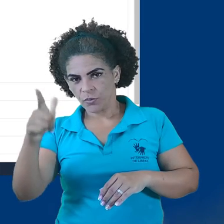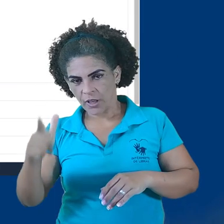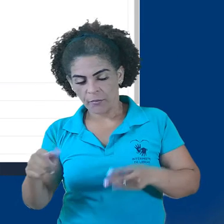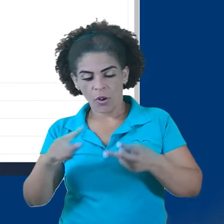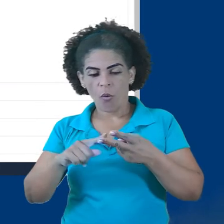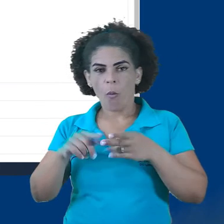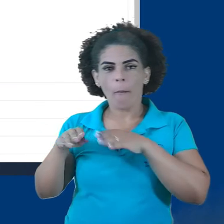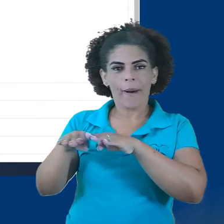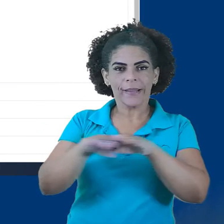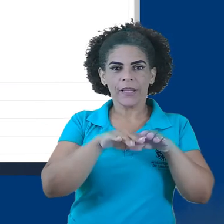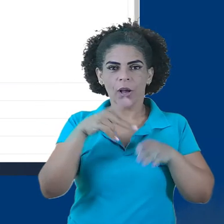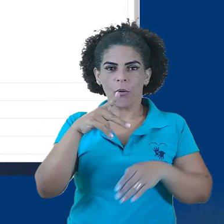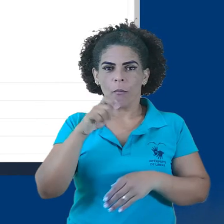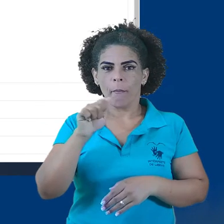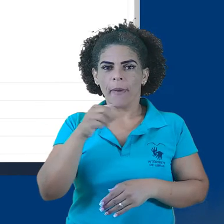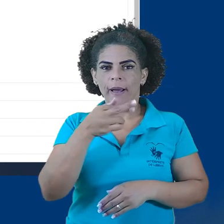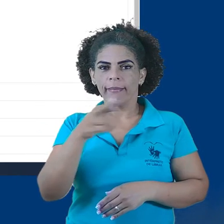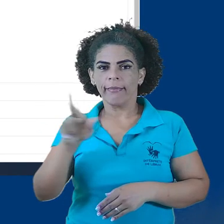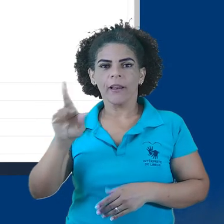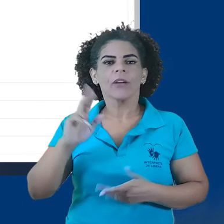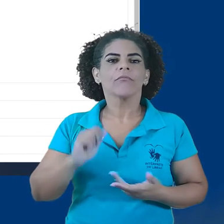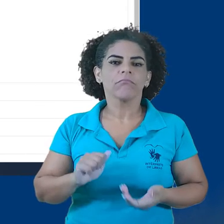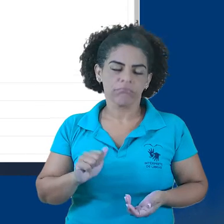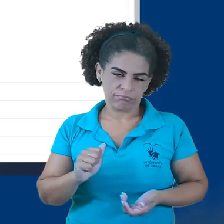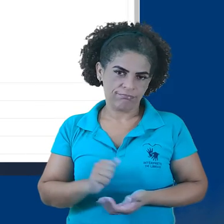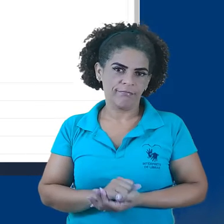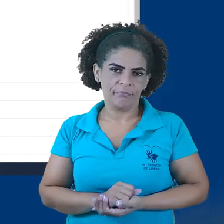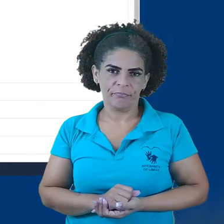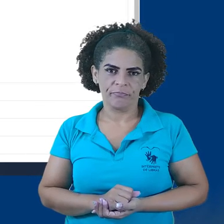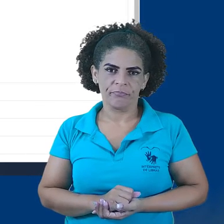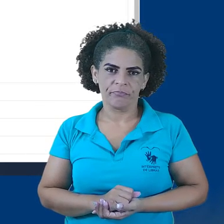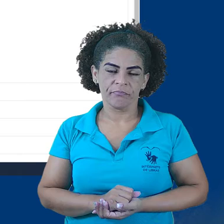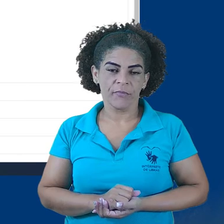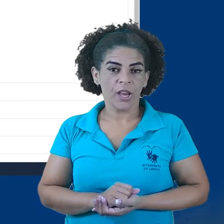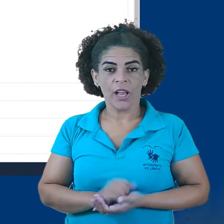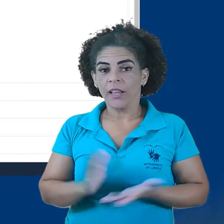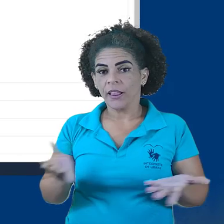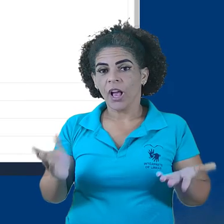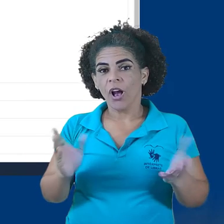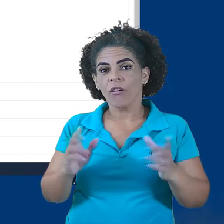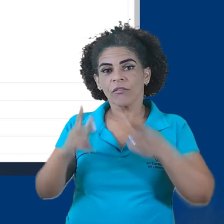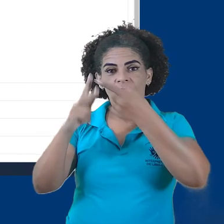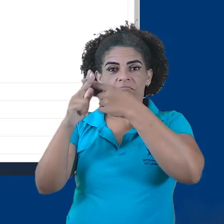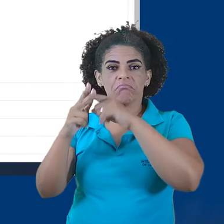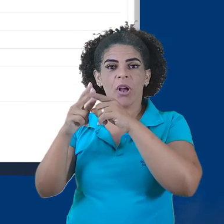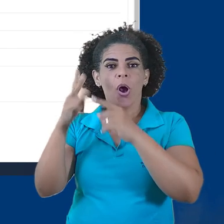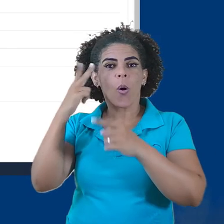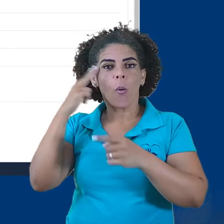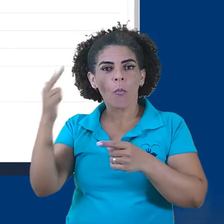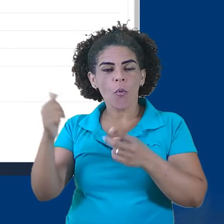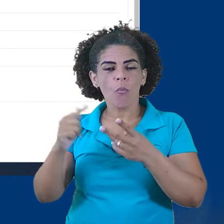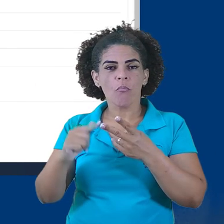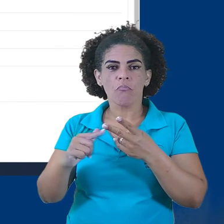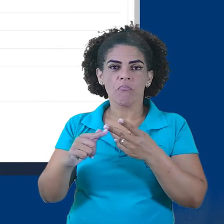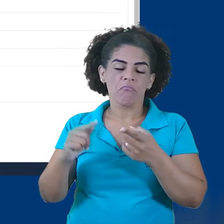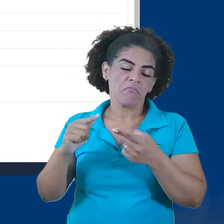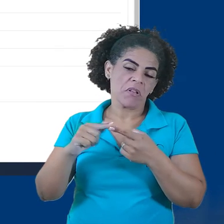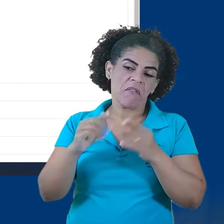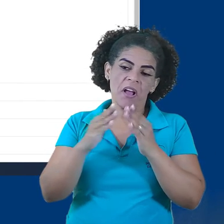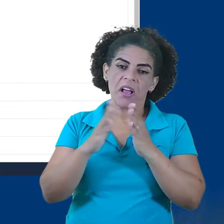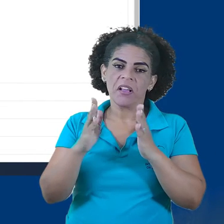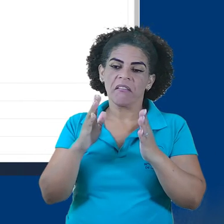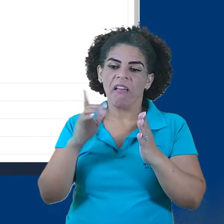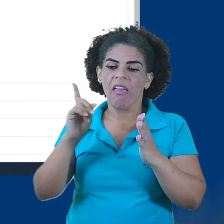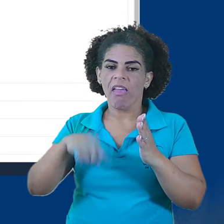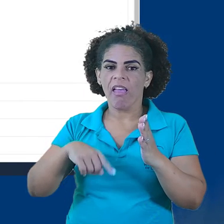ou usar um fluxo de avaliação. O padrão, não são tão necessários assim. Por último, temos